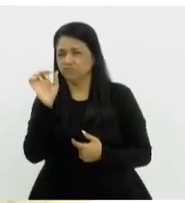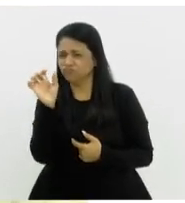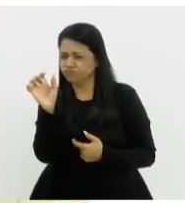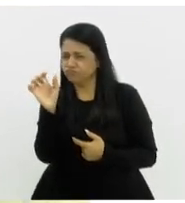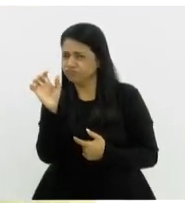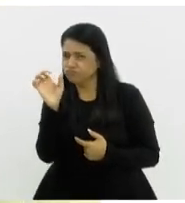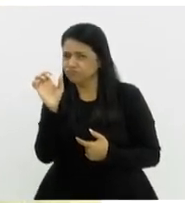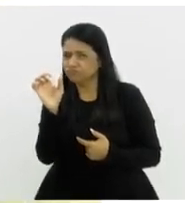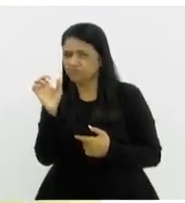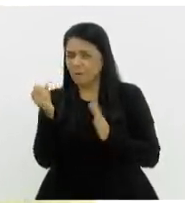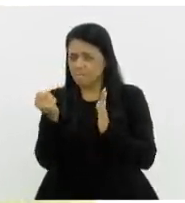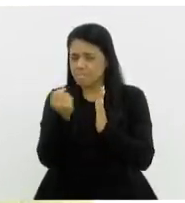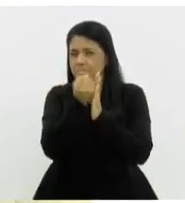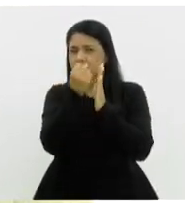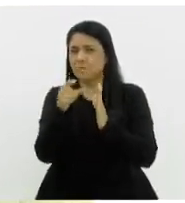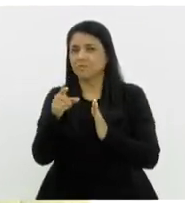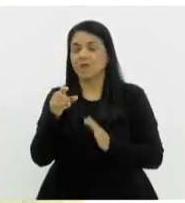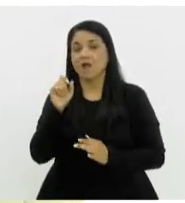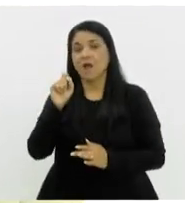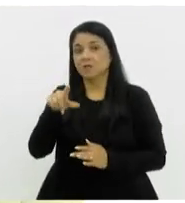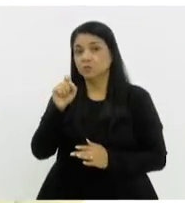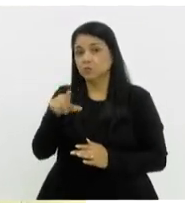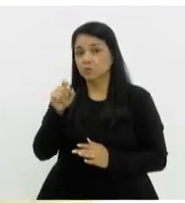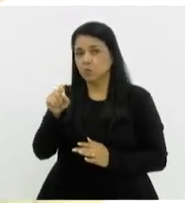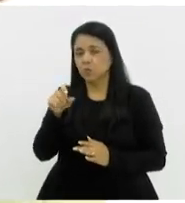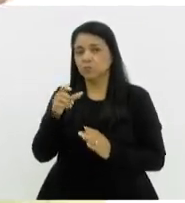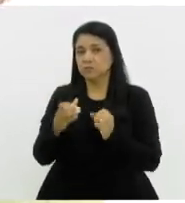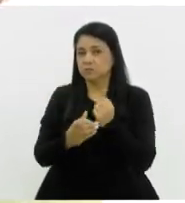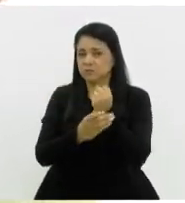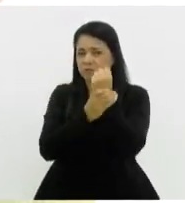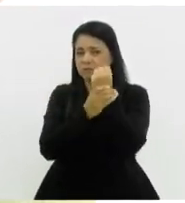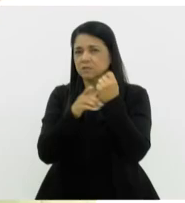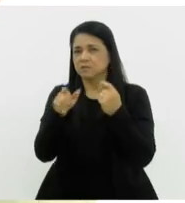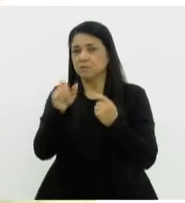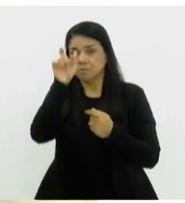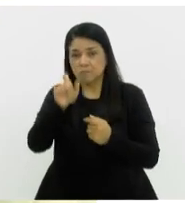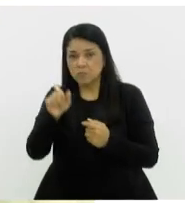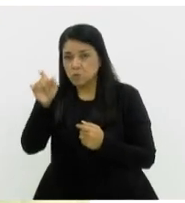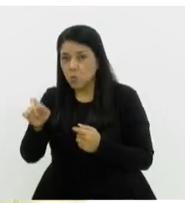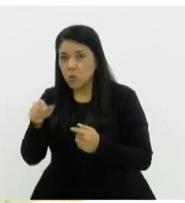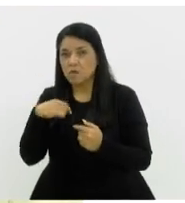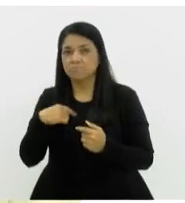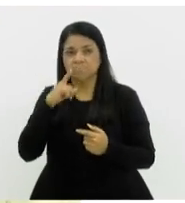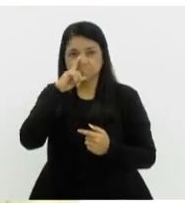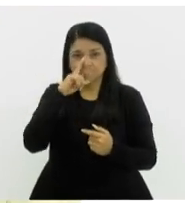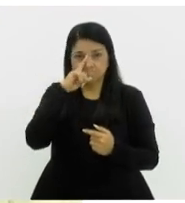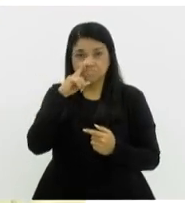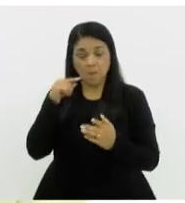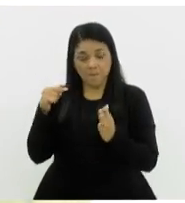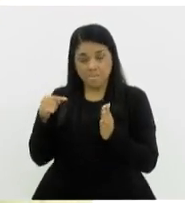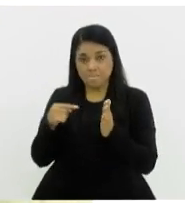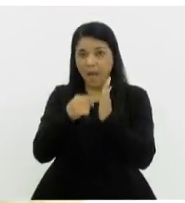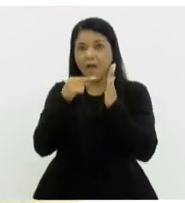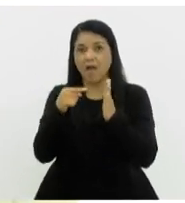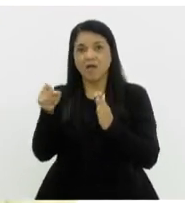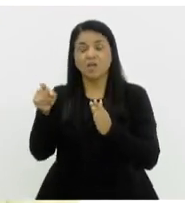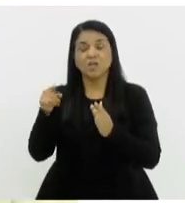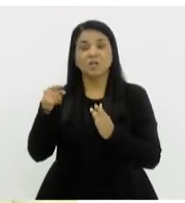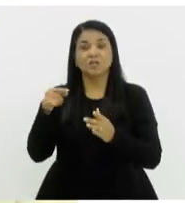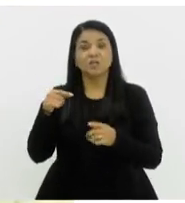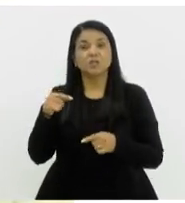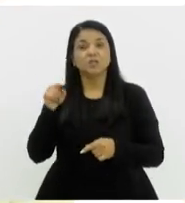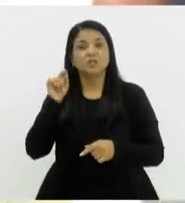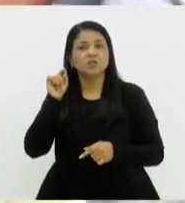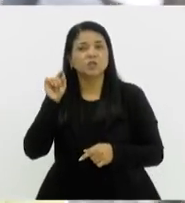de segurança. Quando qualquer pessoa que estiver em corrida no Estado do Rio apertar o nosso botão de emergência, ele toca imediatamente